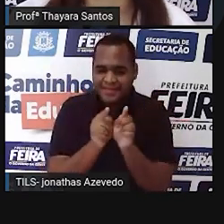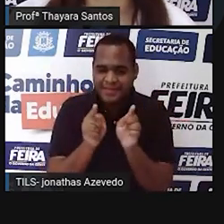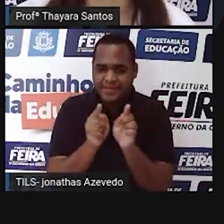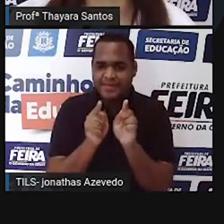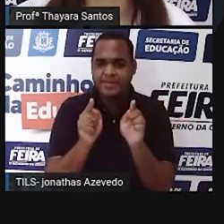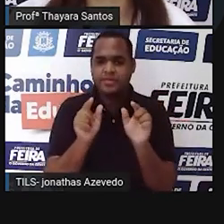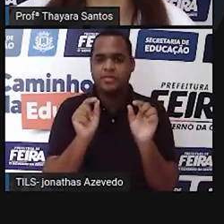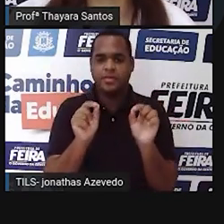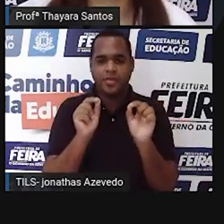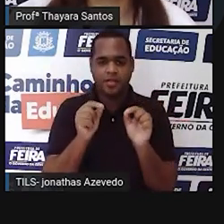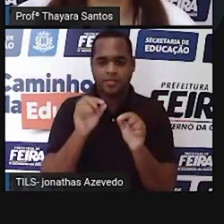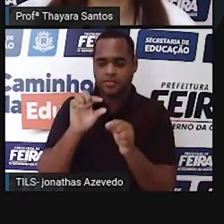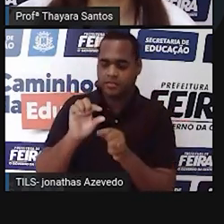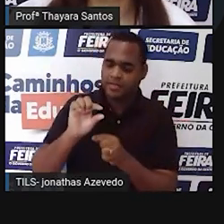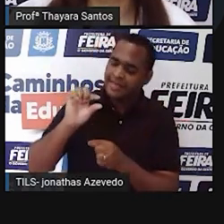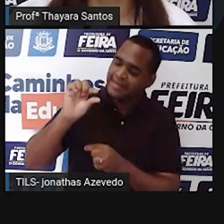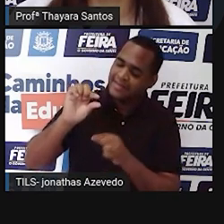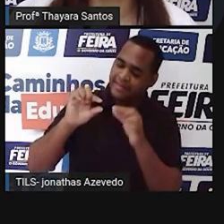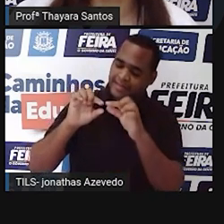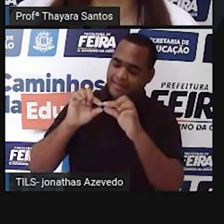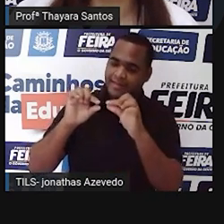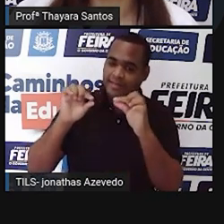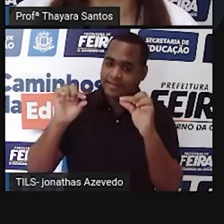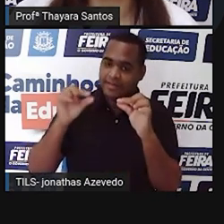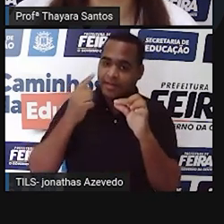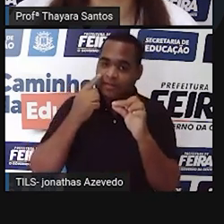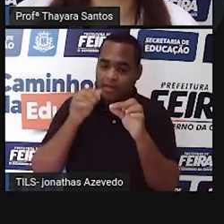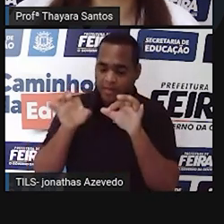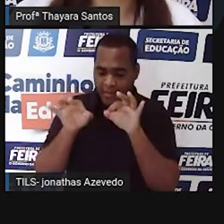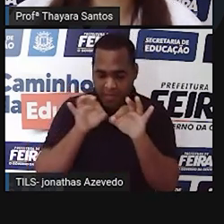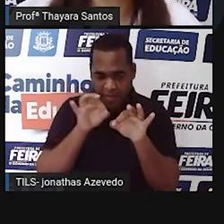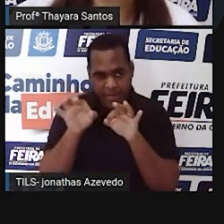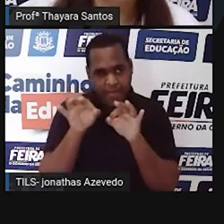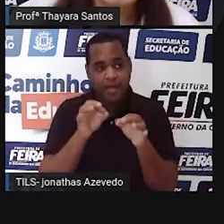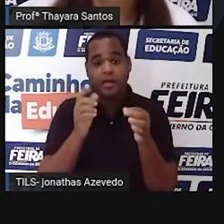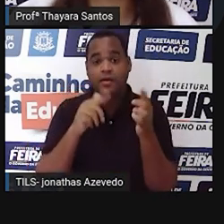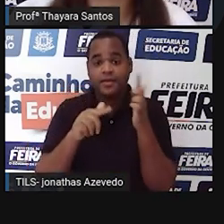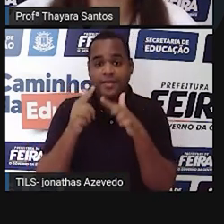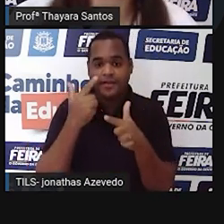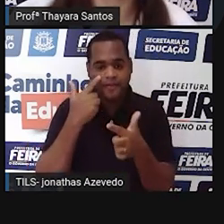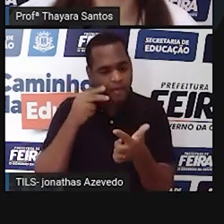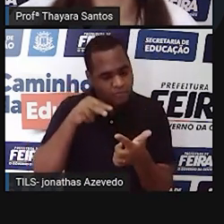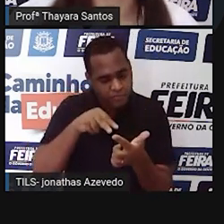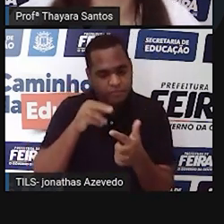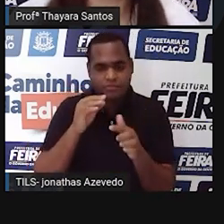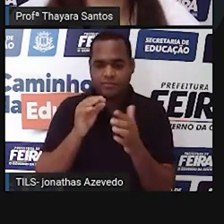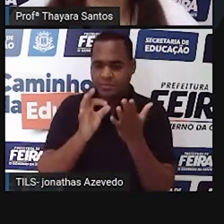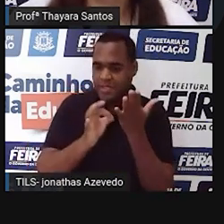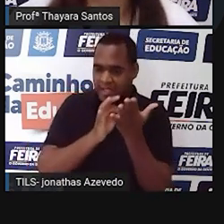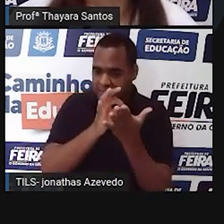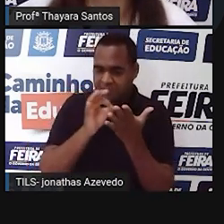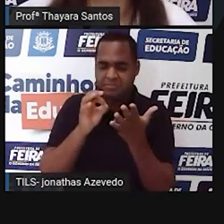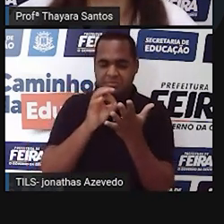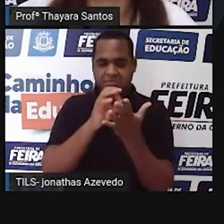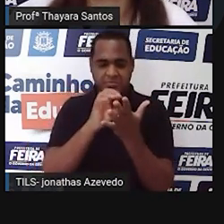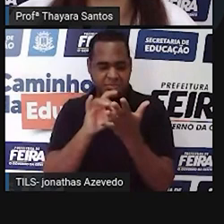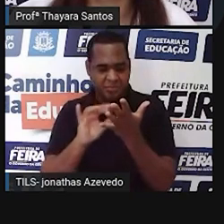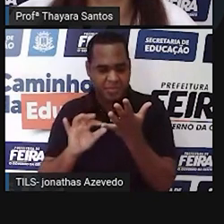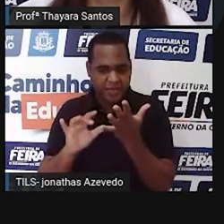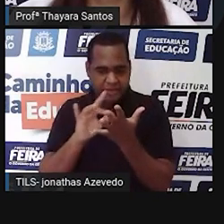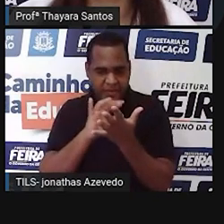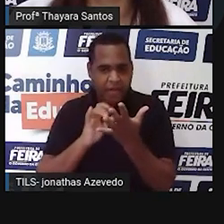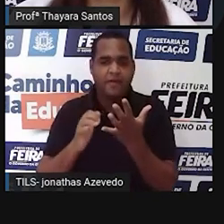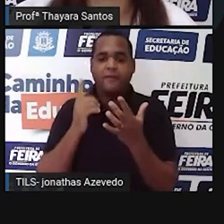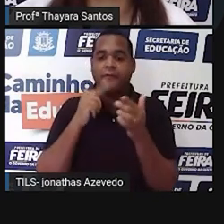mas aqui tem uma lâmina, que é a estrutura que a gente monta para poder enxergar, né? As células dos seres microscópicos que podem